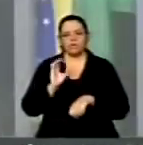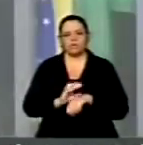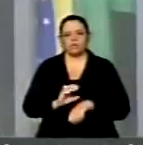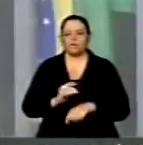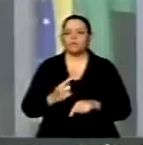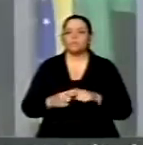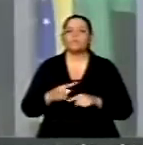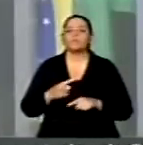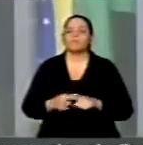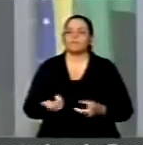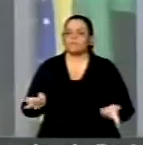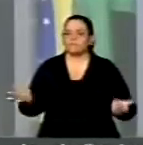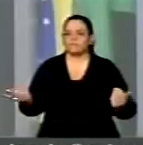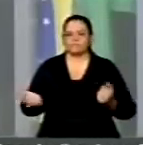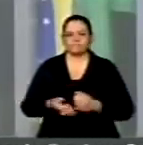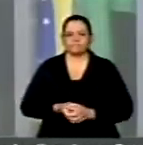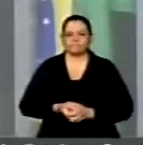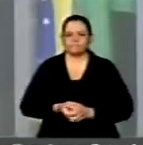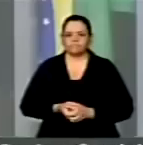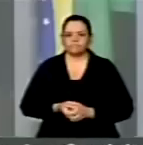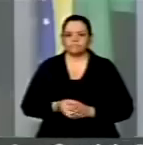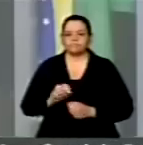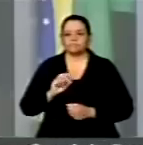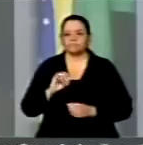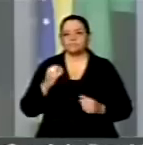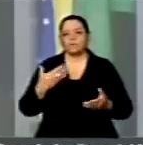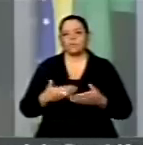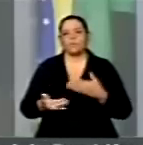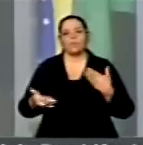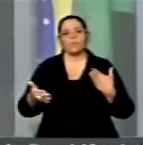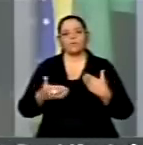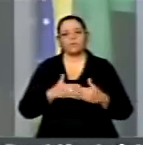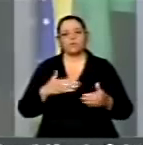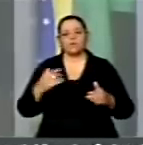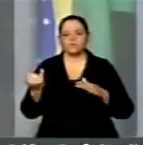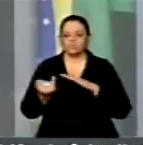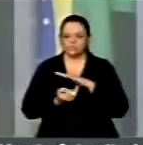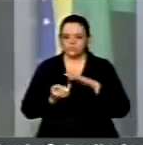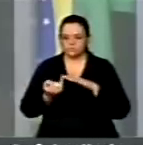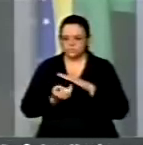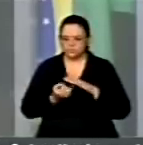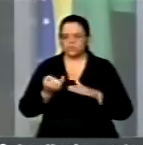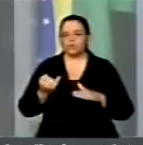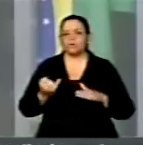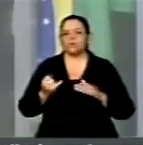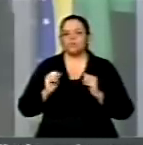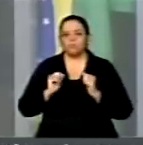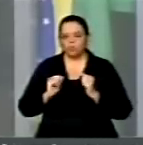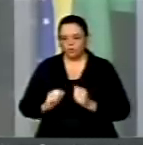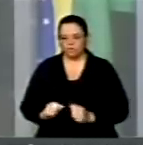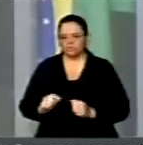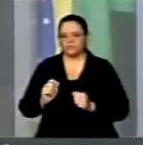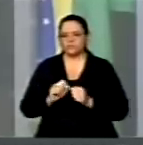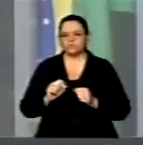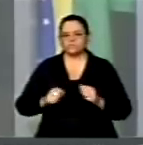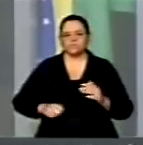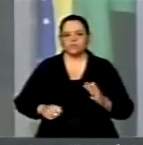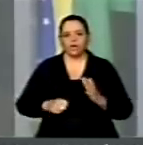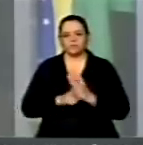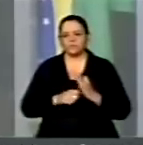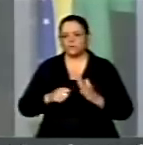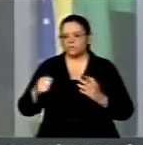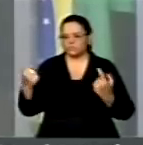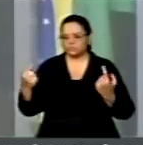se qualquer uma das entidades que podem arguir uma ação direta de